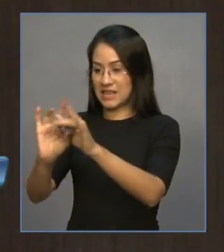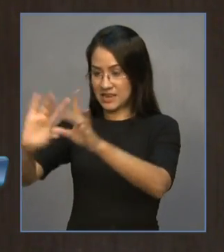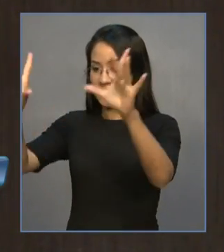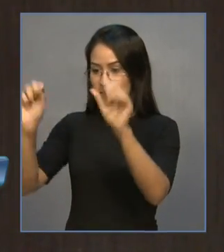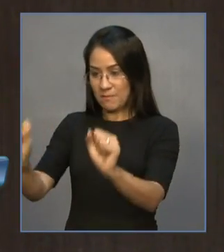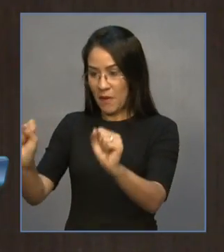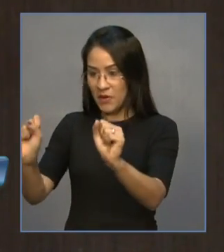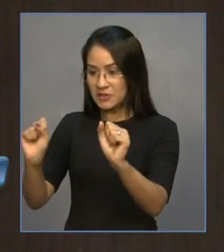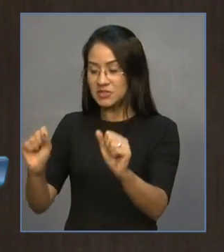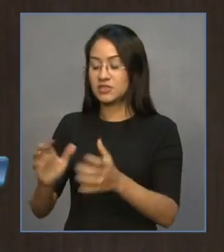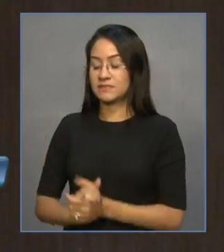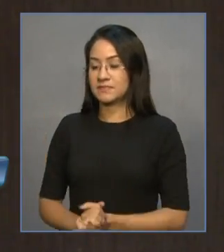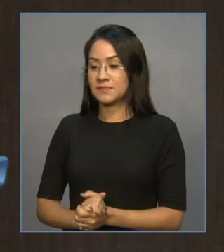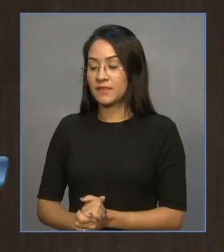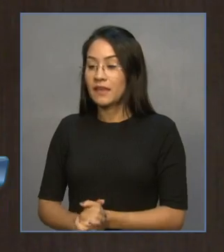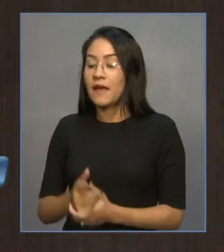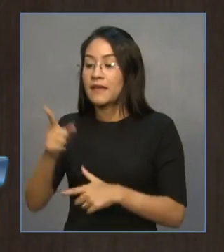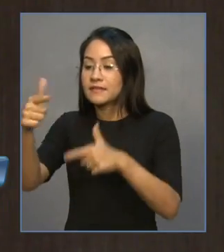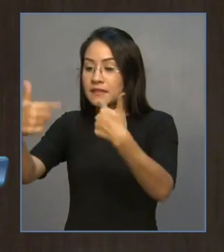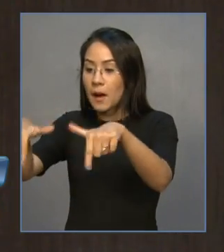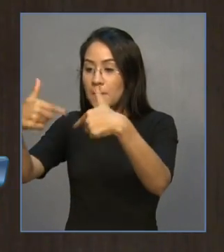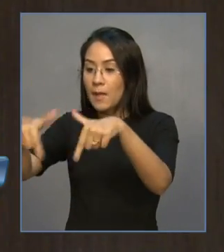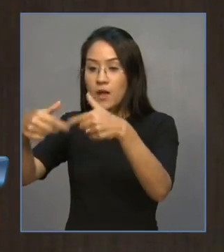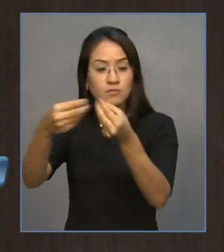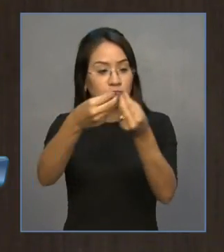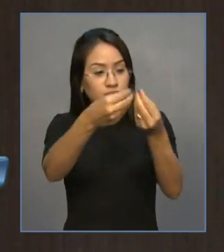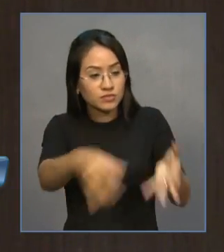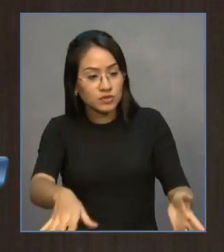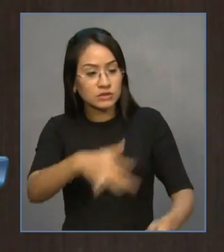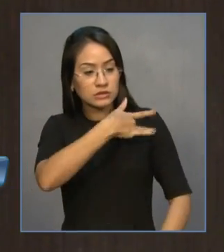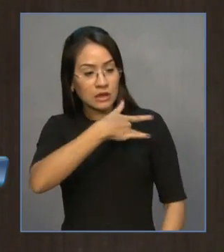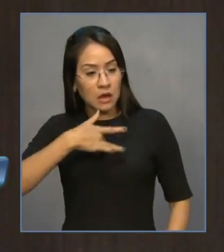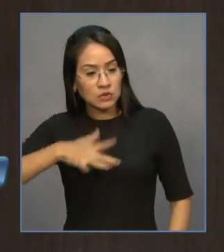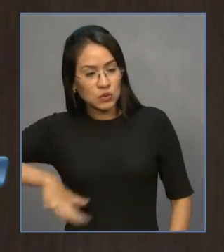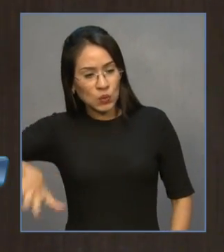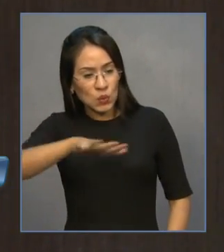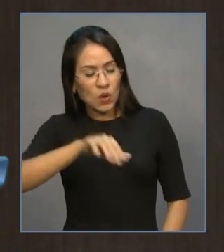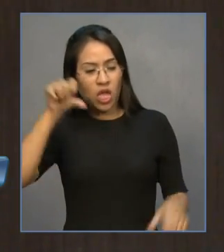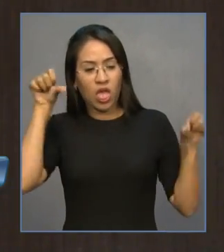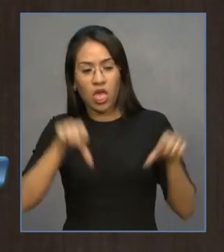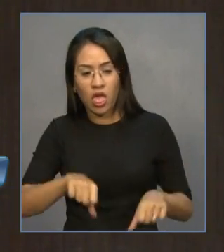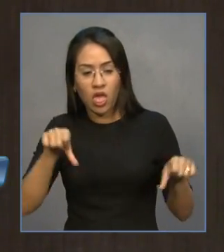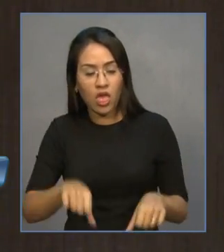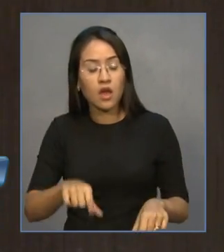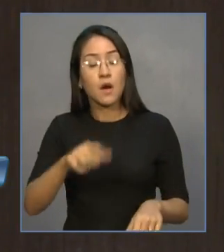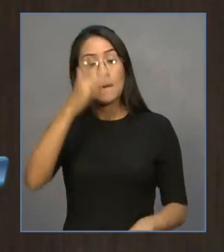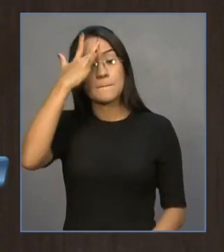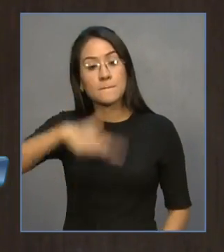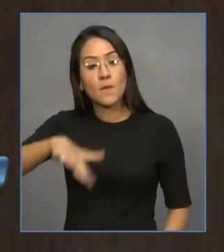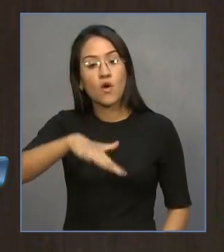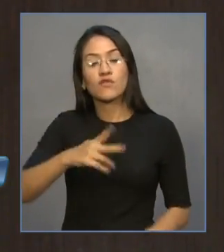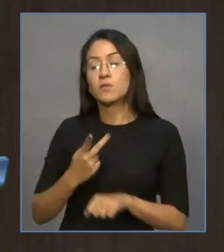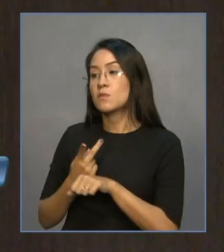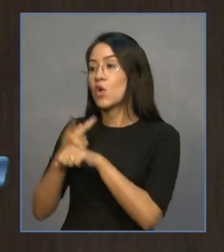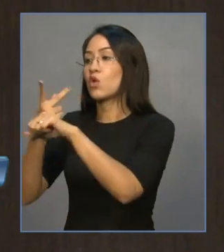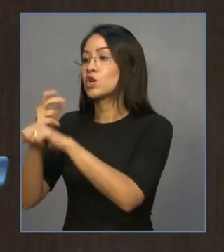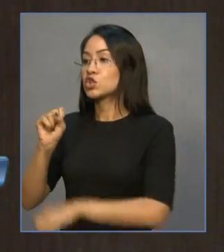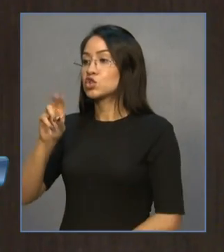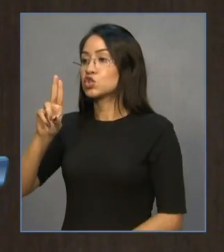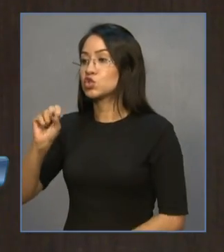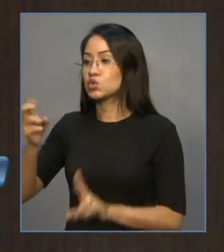A poluição gera doença, a doença vai bater na mesa do SUS. Portanto, é necessário que o Ministério Público, ele